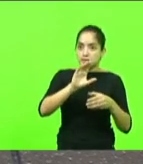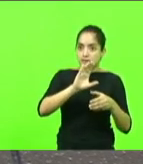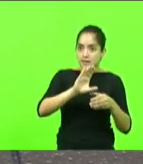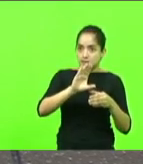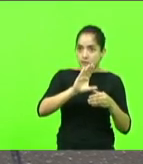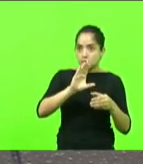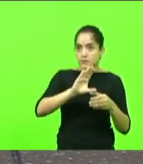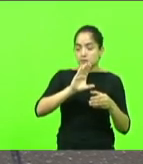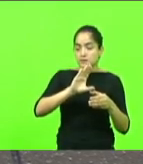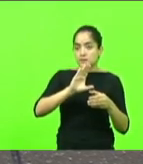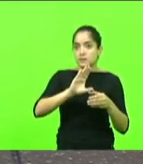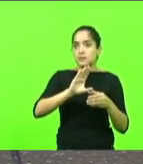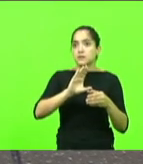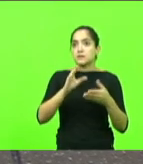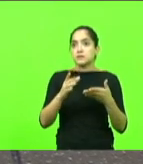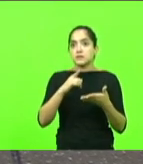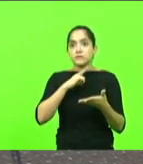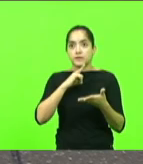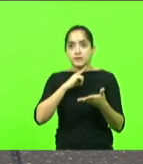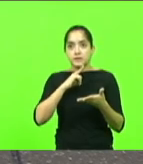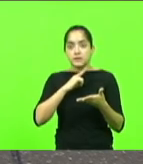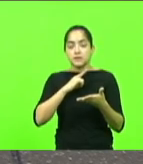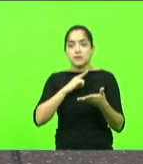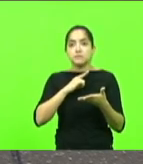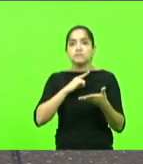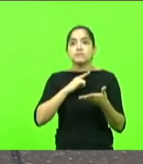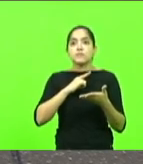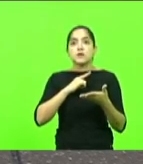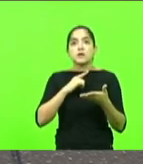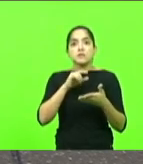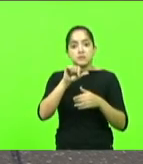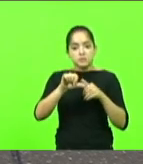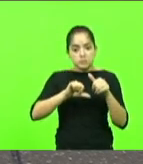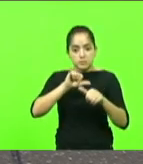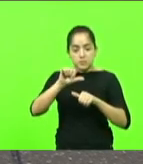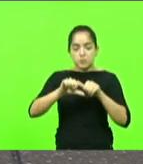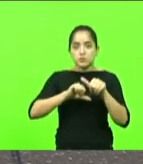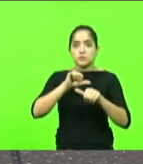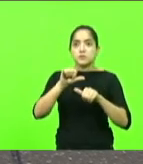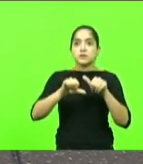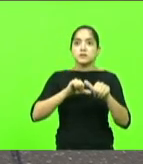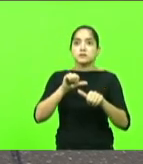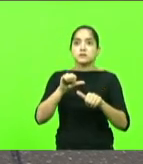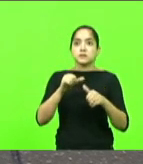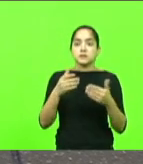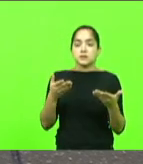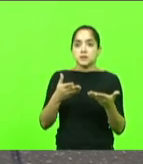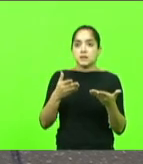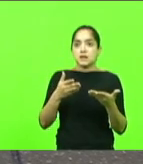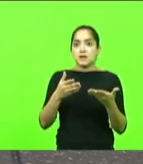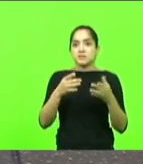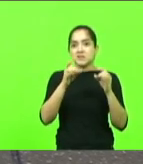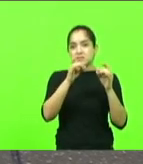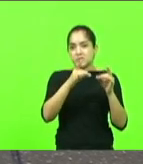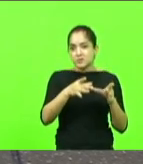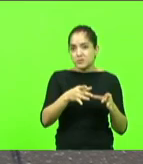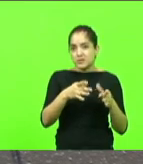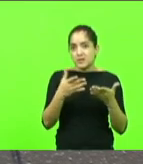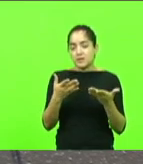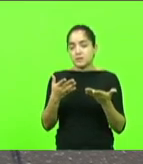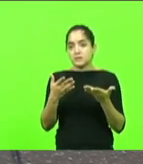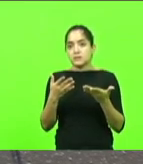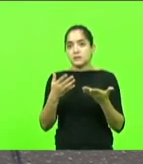disposição e, por certo, vai ser uma grande revolução dessa região que muitas vezes abandonada pelo governo,